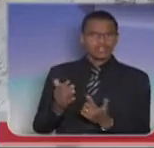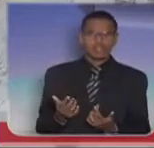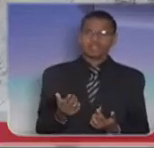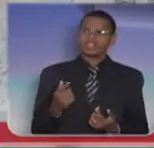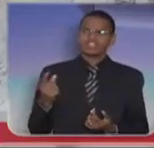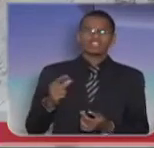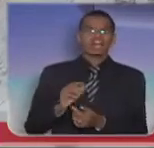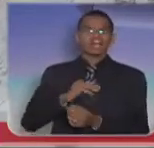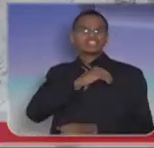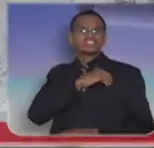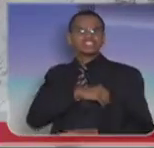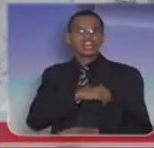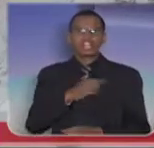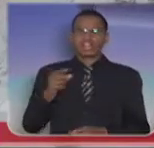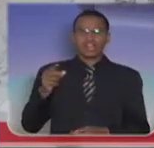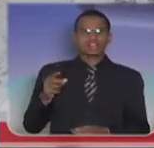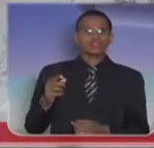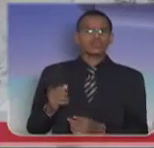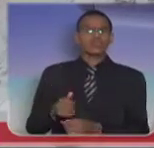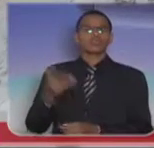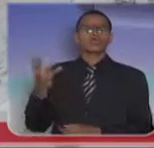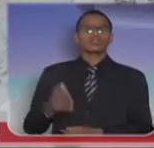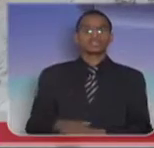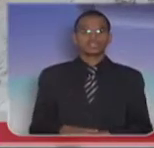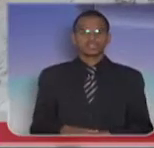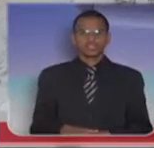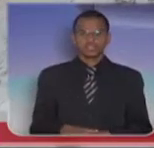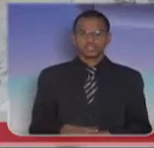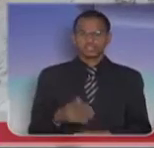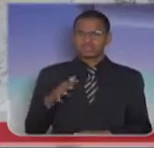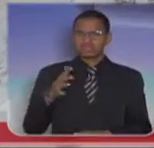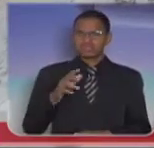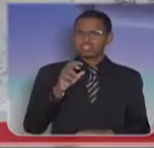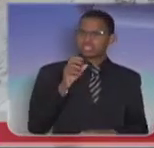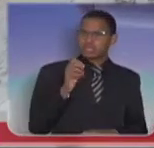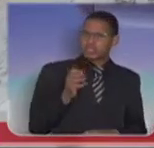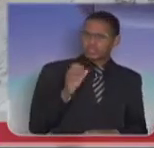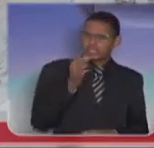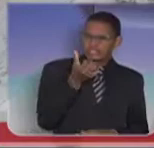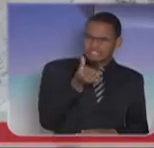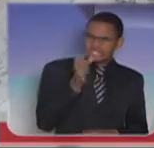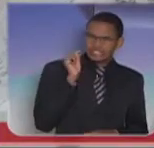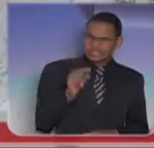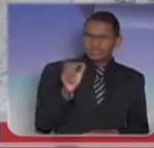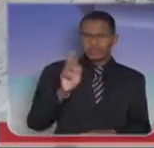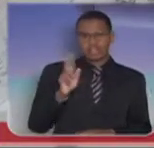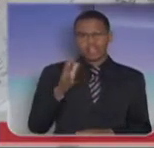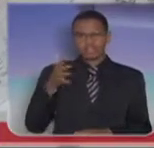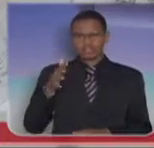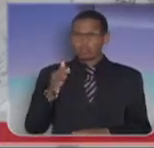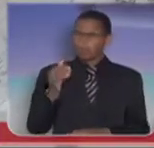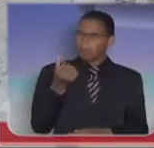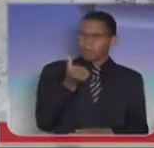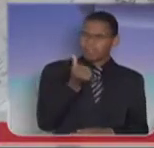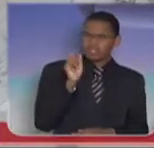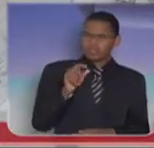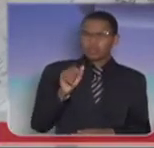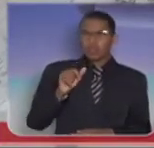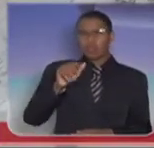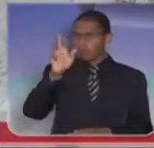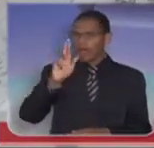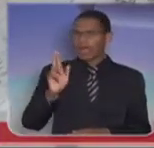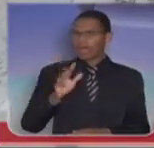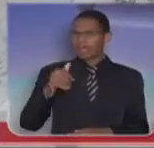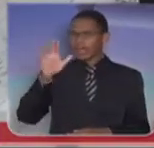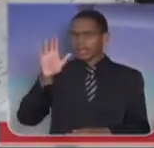salário de um soldado músico no Distrito Federal? Mais de cinco mil, quase seis mil reais. Não, minto, acho que era mais de seis mil reais. Eu não estou